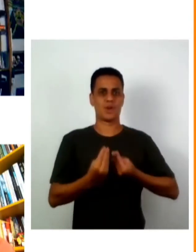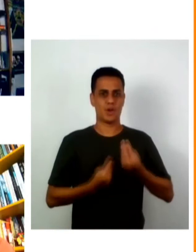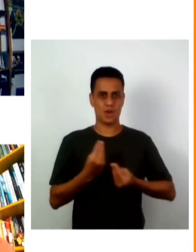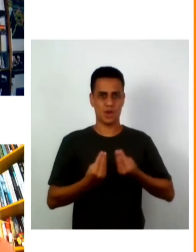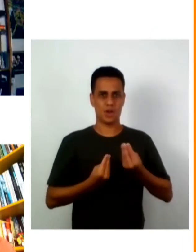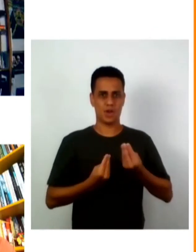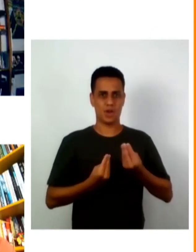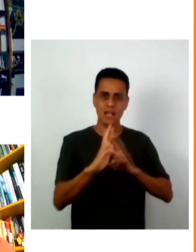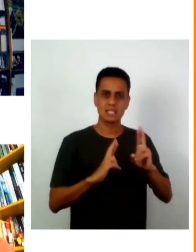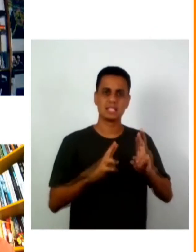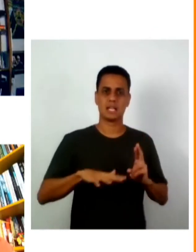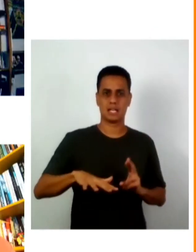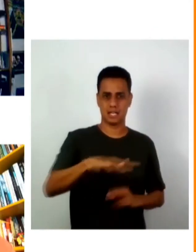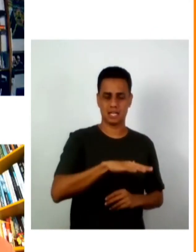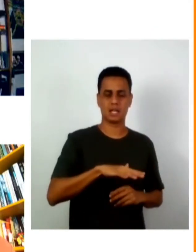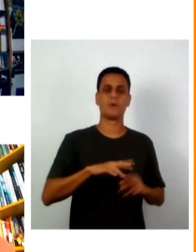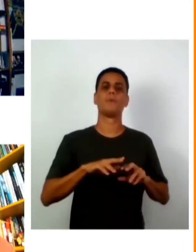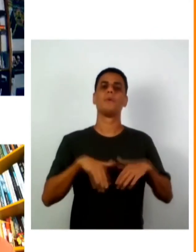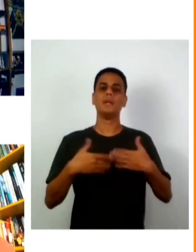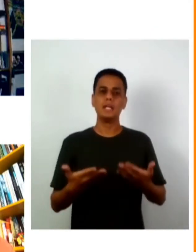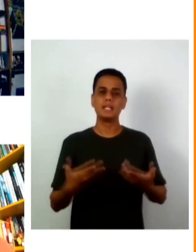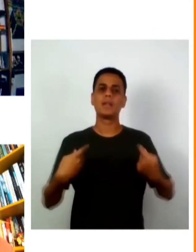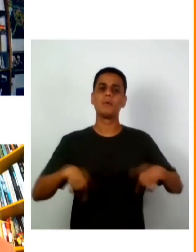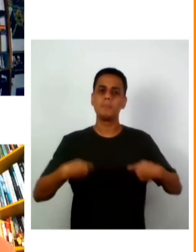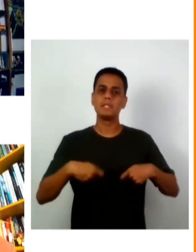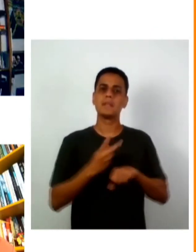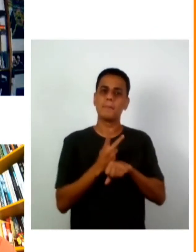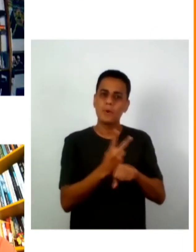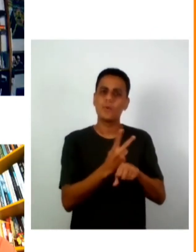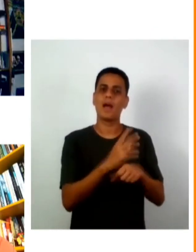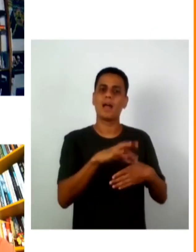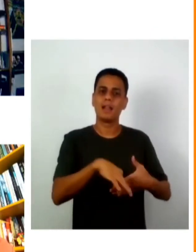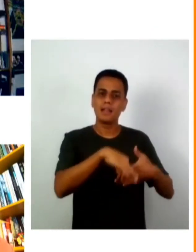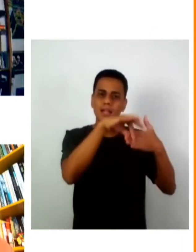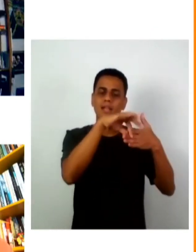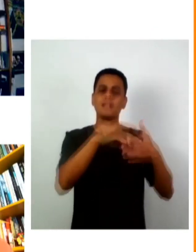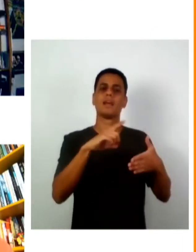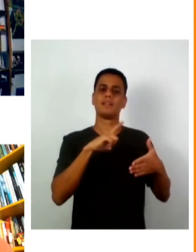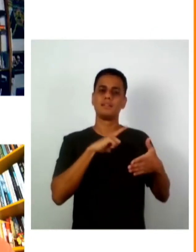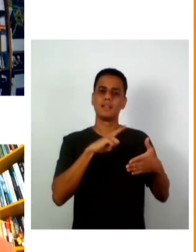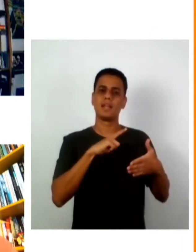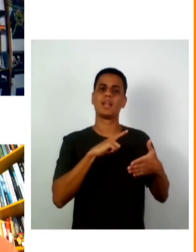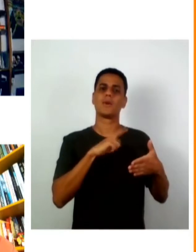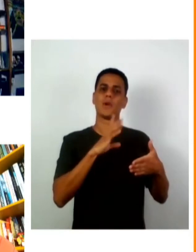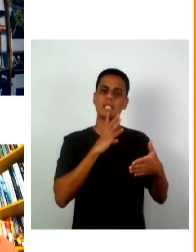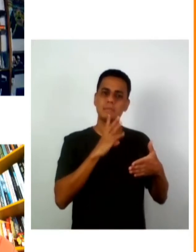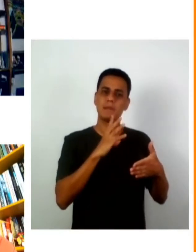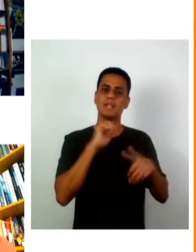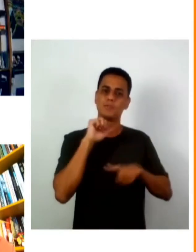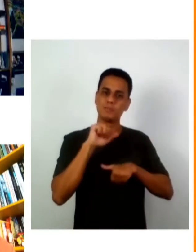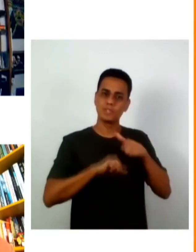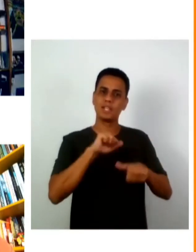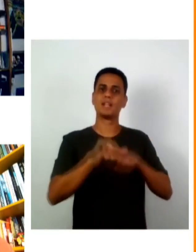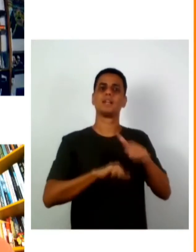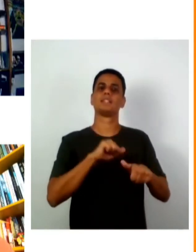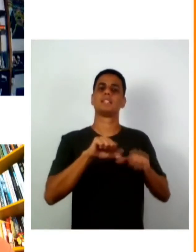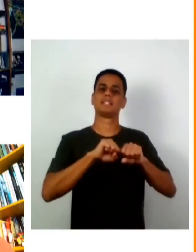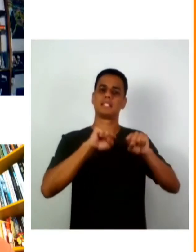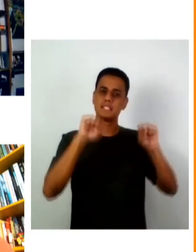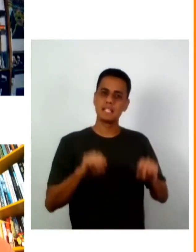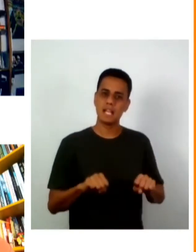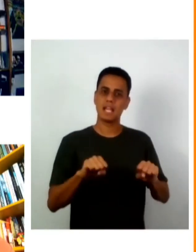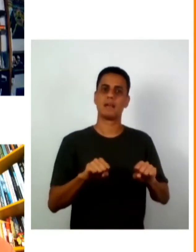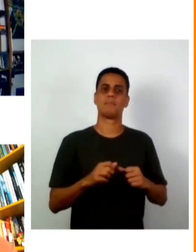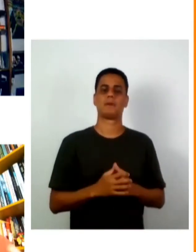implica necessariamente que você vai entender a diversidade então como é nós vamos buscar esses líderes com consciência que gerem transformações nos